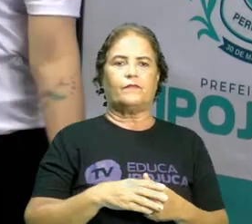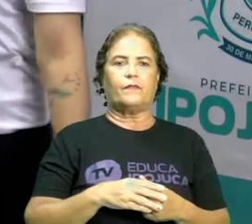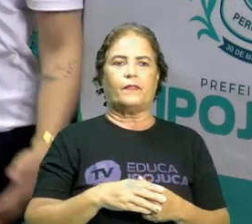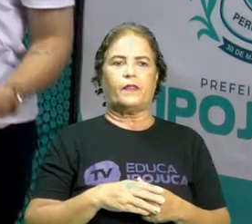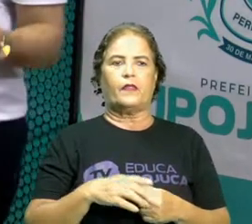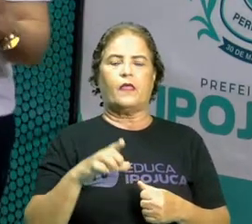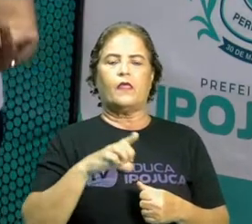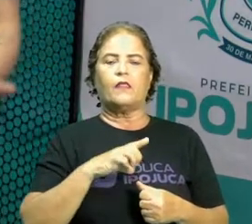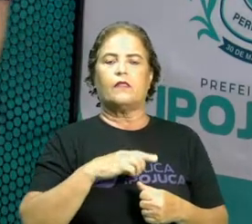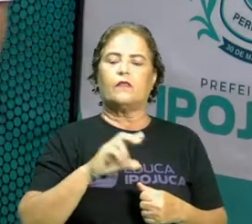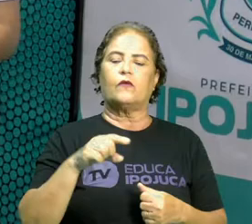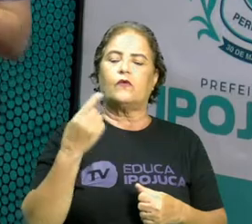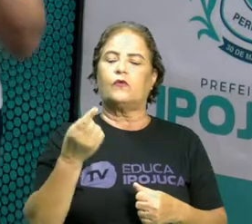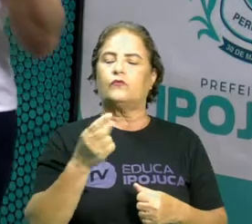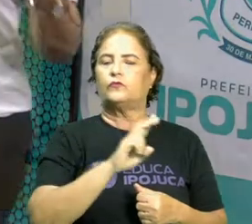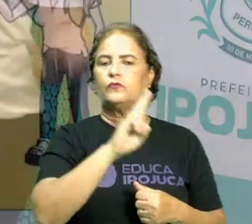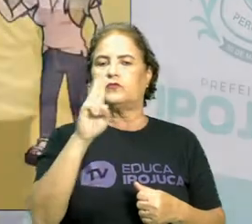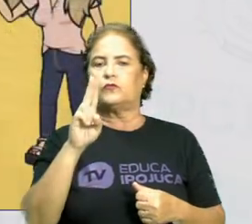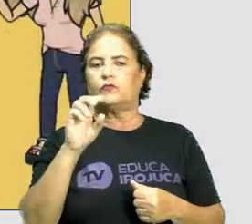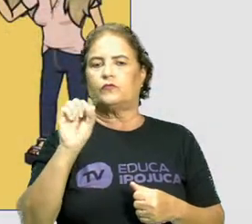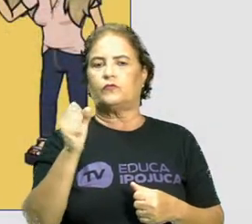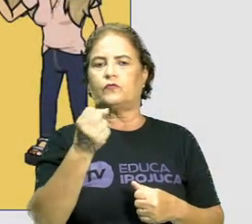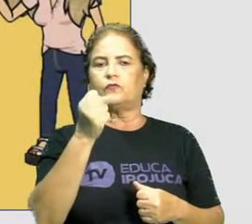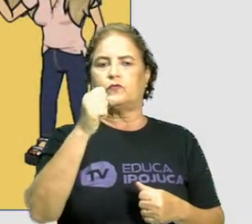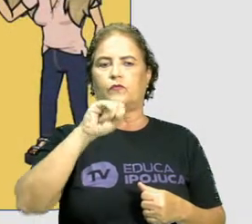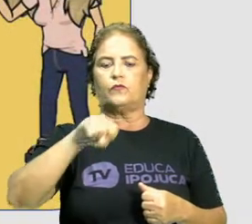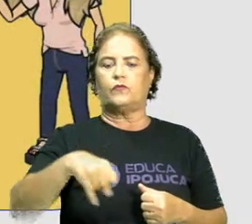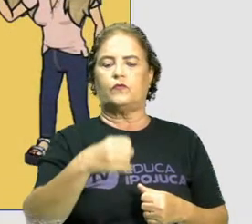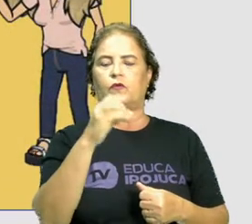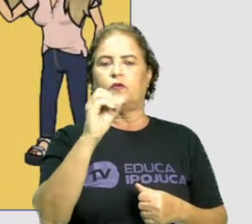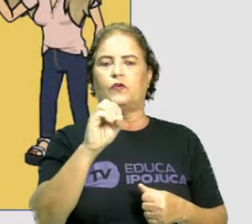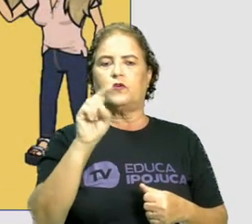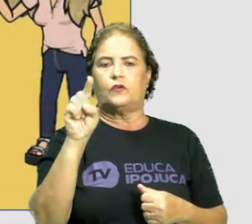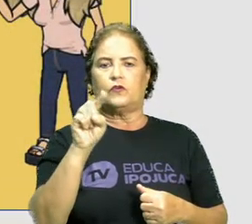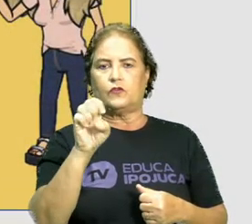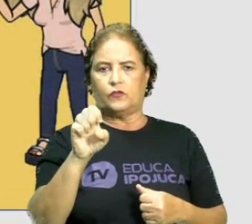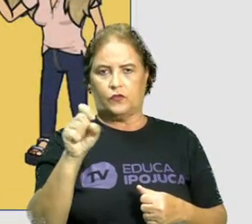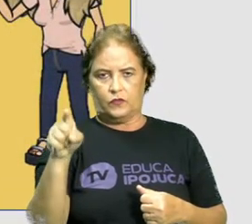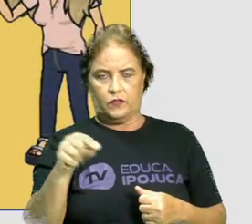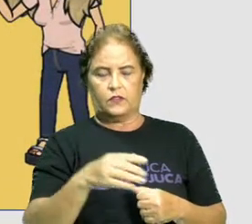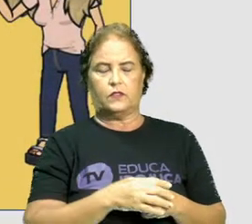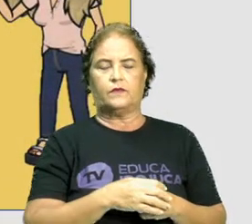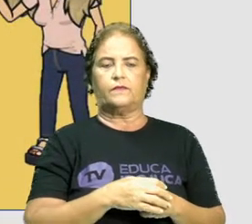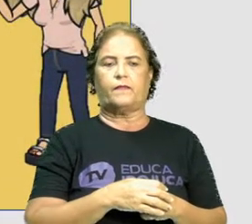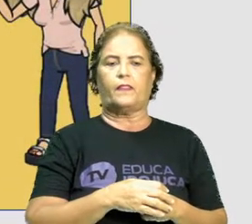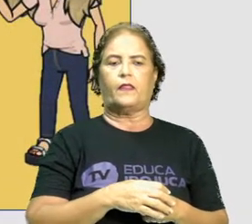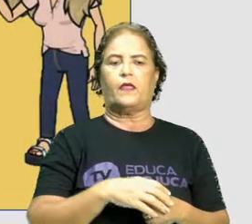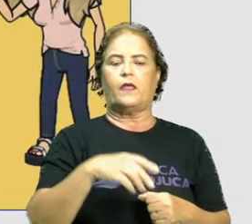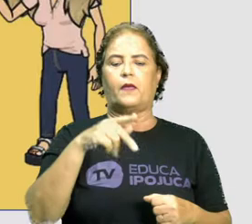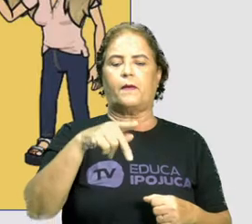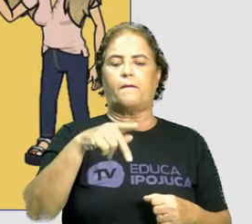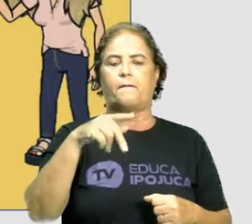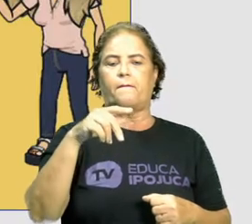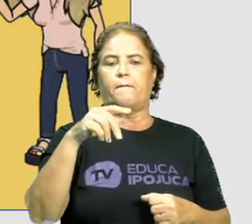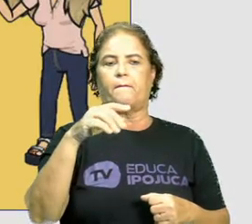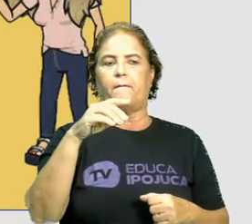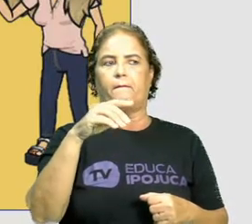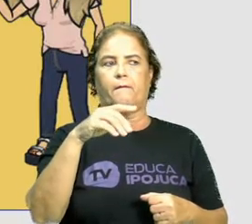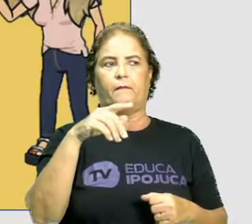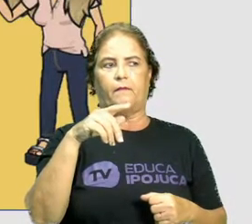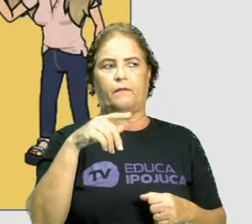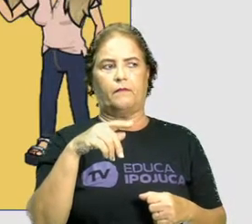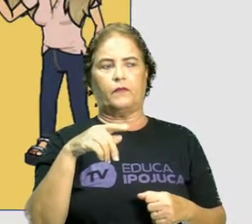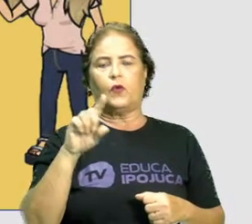alguns nomes, né? José Alves Sobrinho, Romero do Rego Barros, Patativa do Assaré e outros